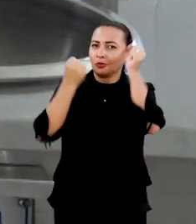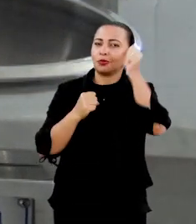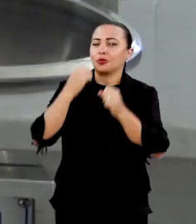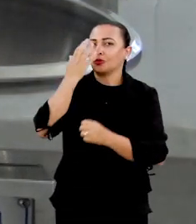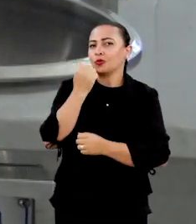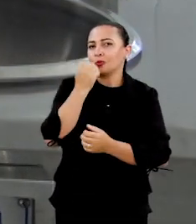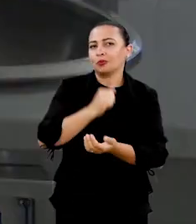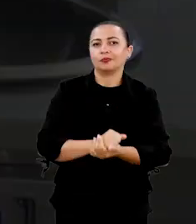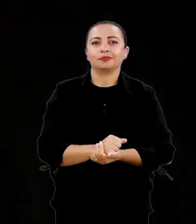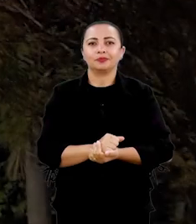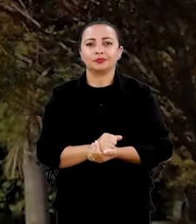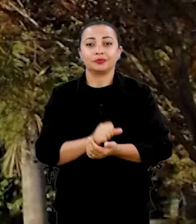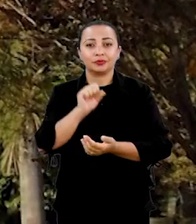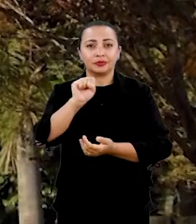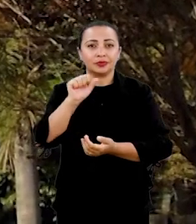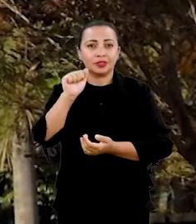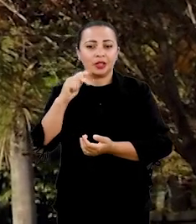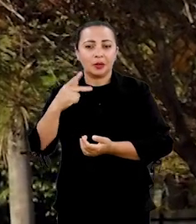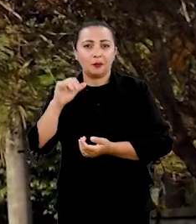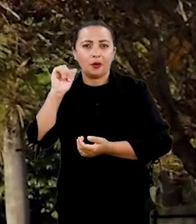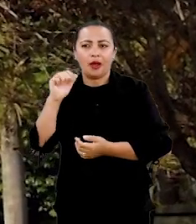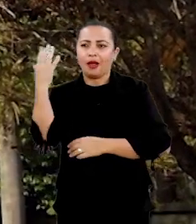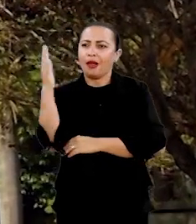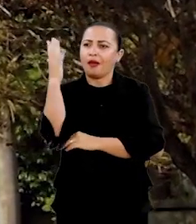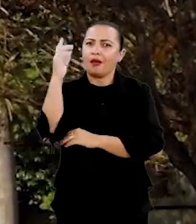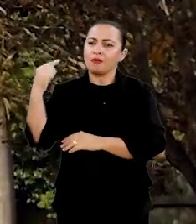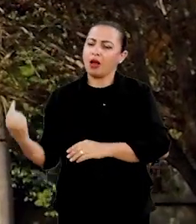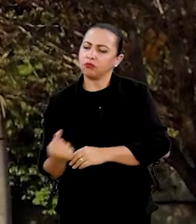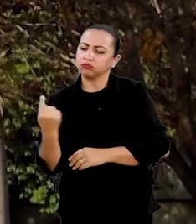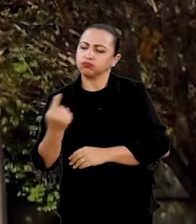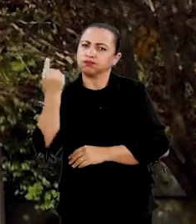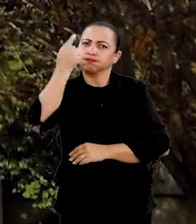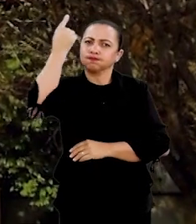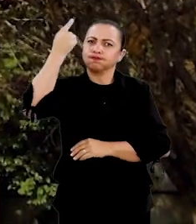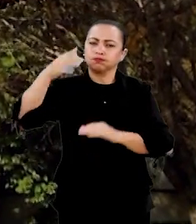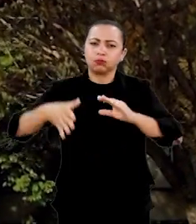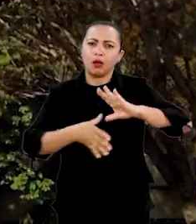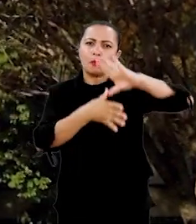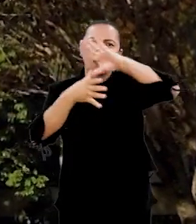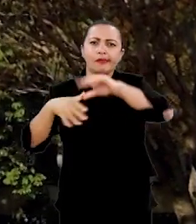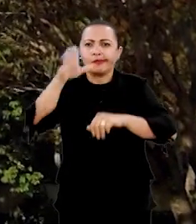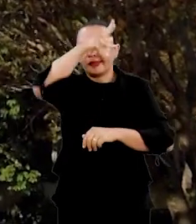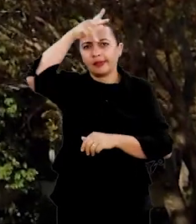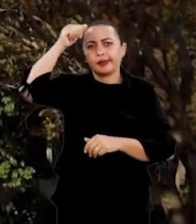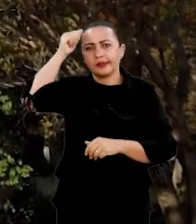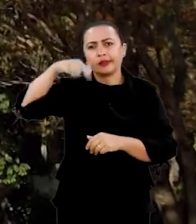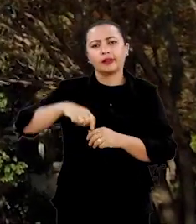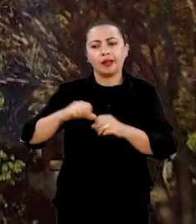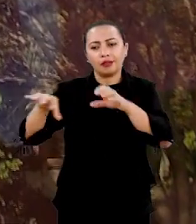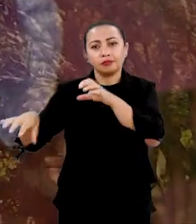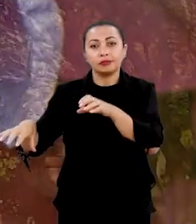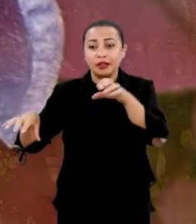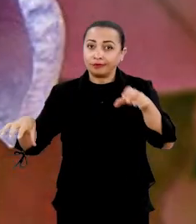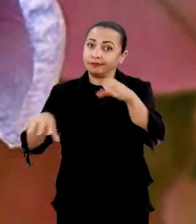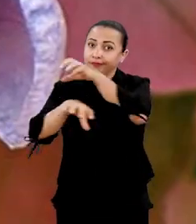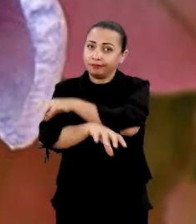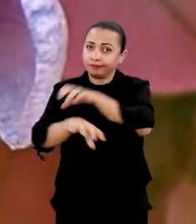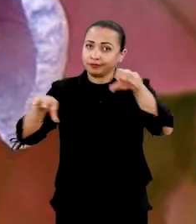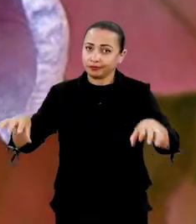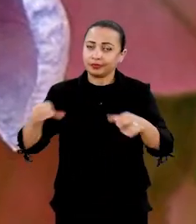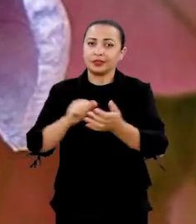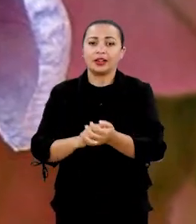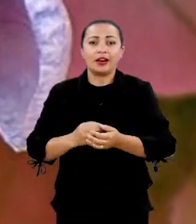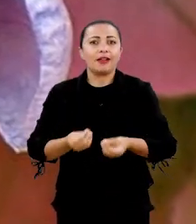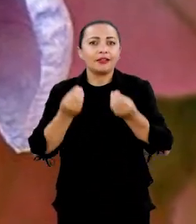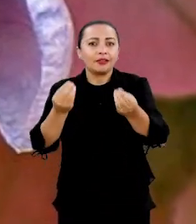indústria alimentícia. A sapucaia é uma árvore de grande porte aqui da Mata Atlântica, do sistema agroflorestal cabruca,